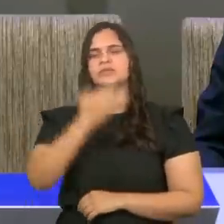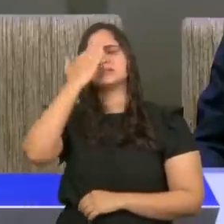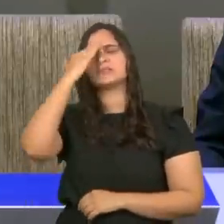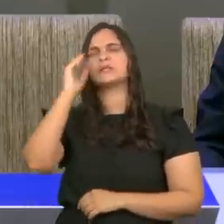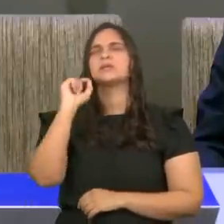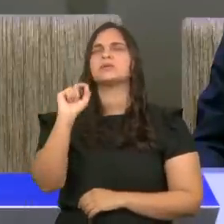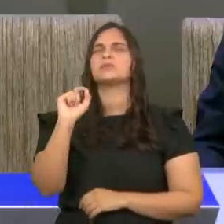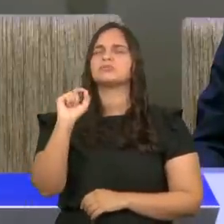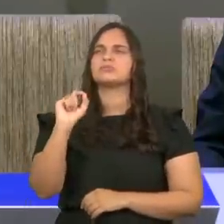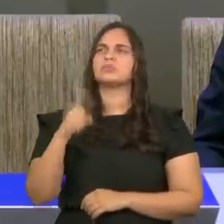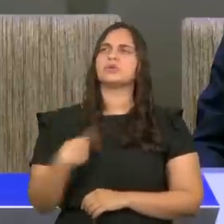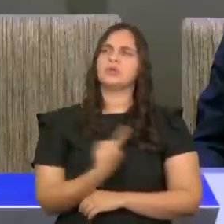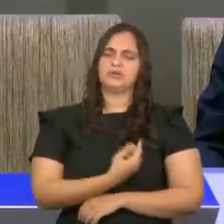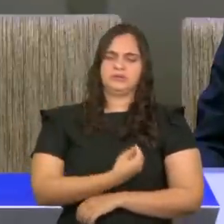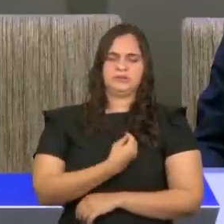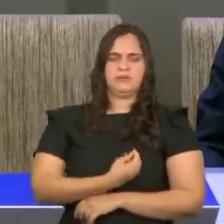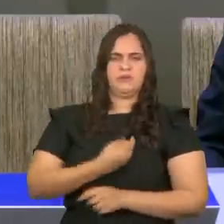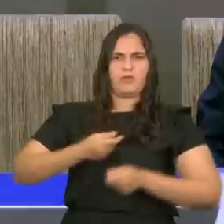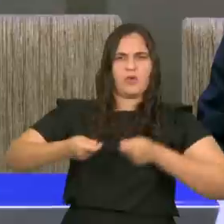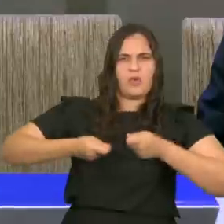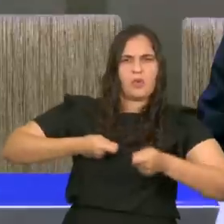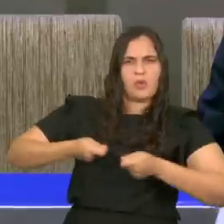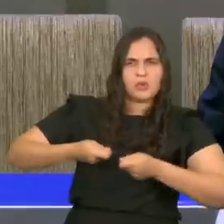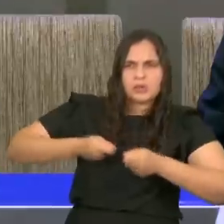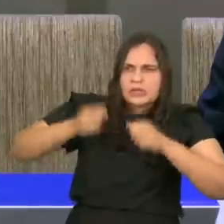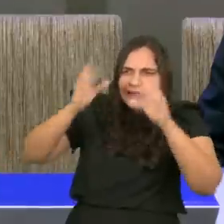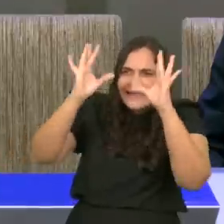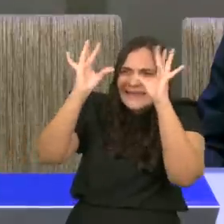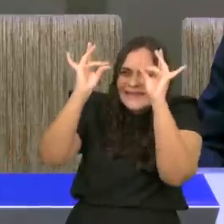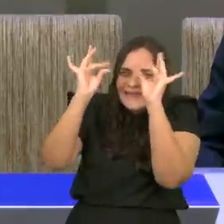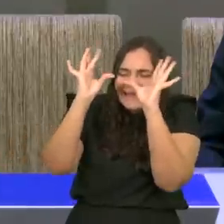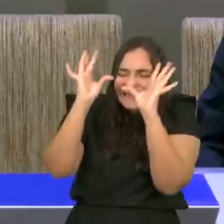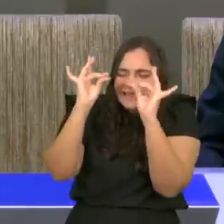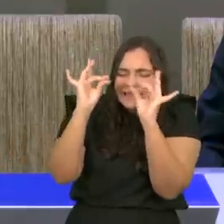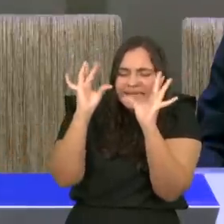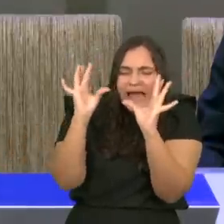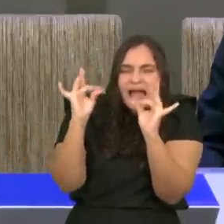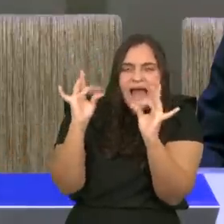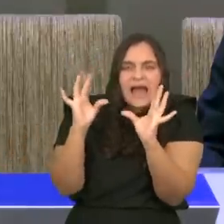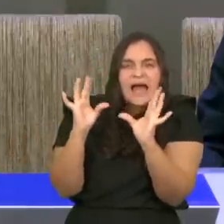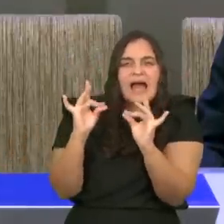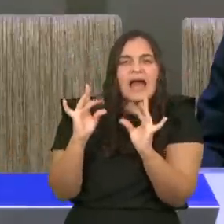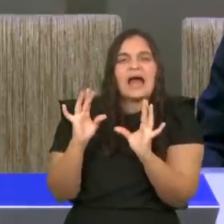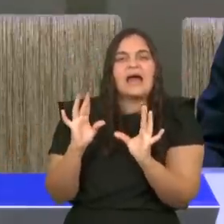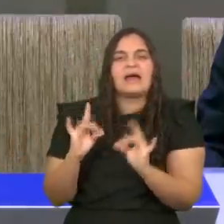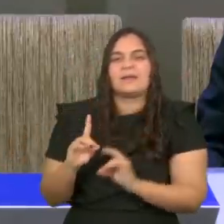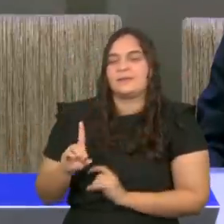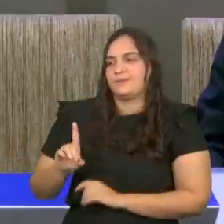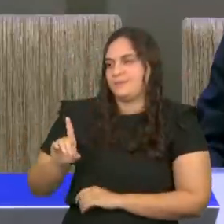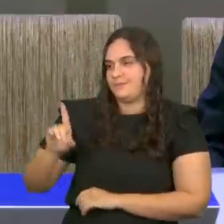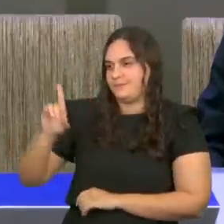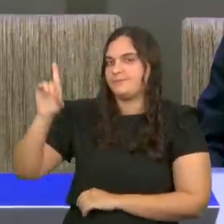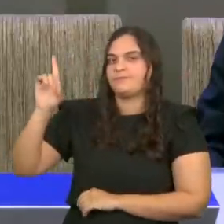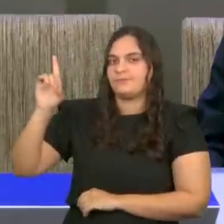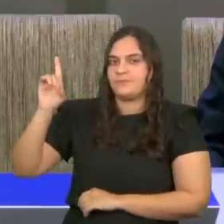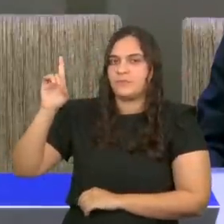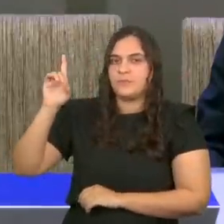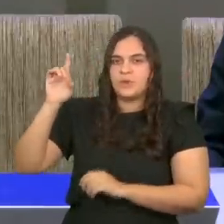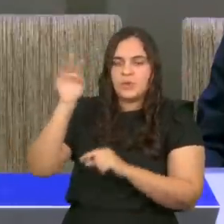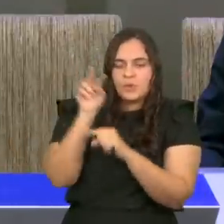controlada, nos mínimos detalhes, pela mão, de Deus.